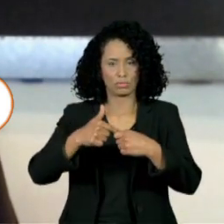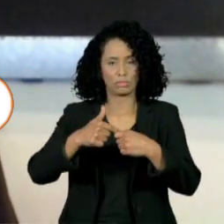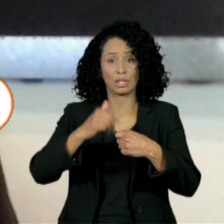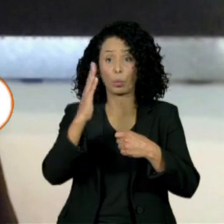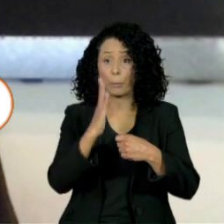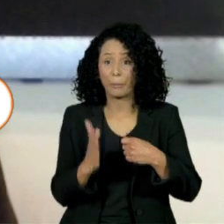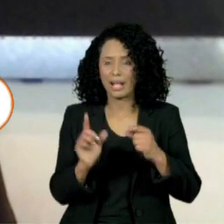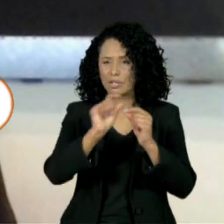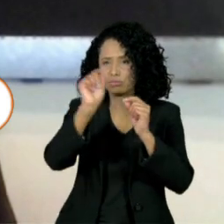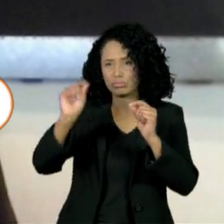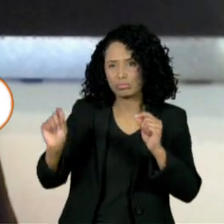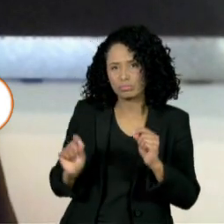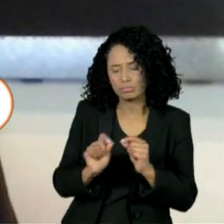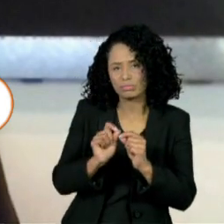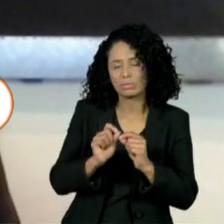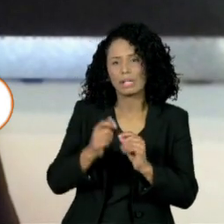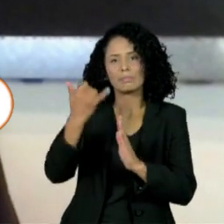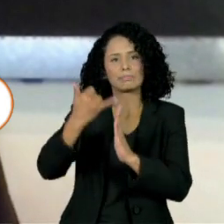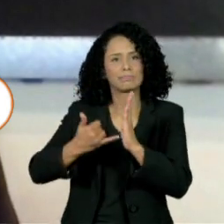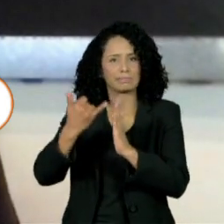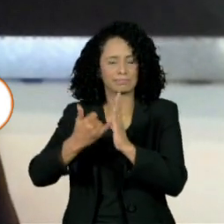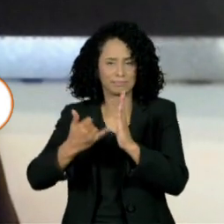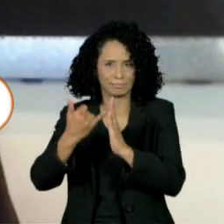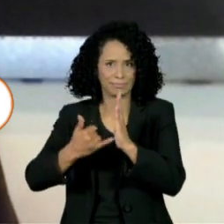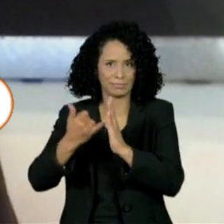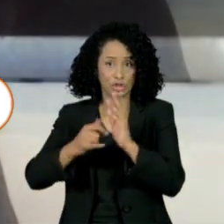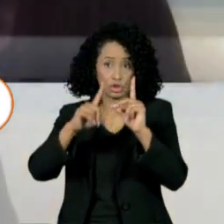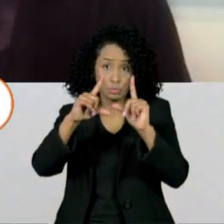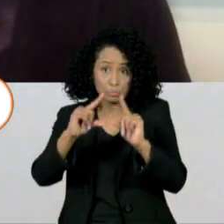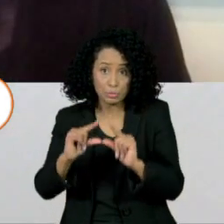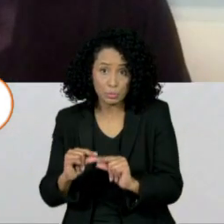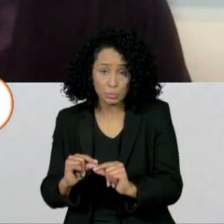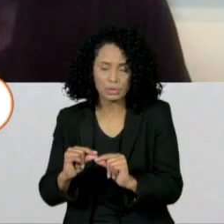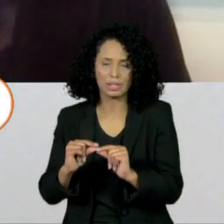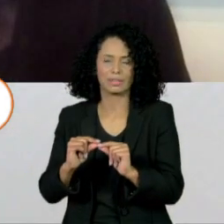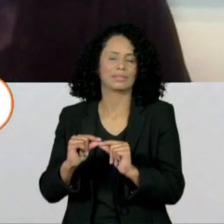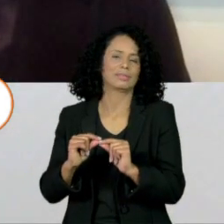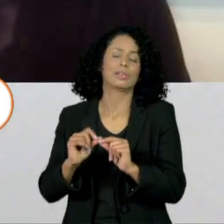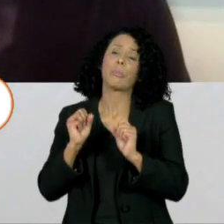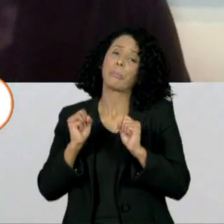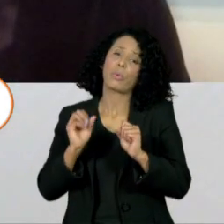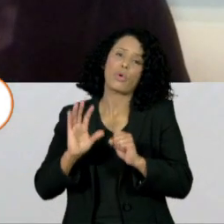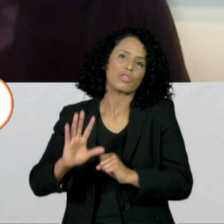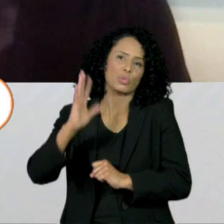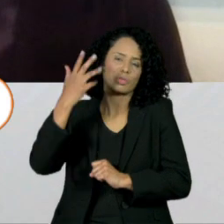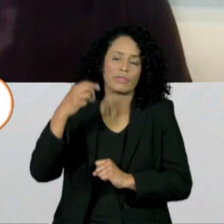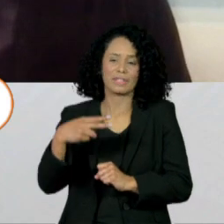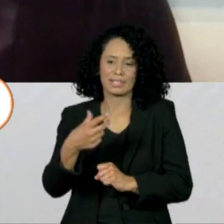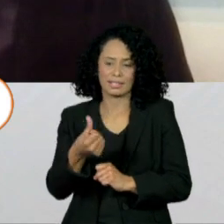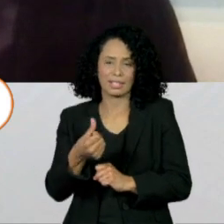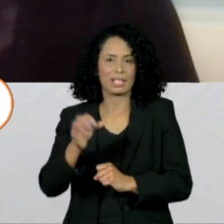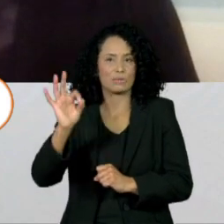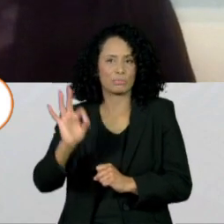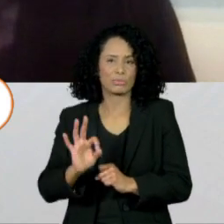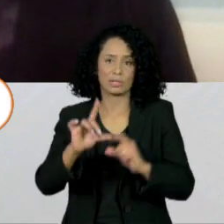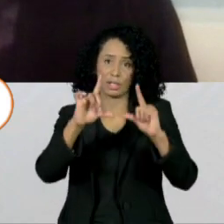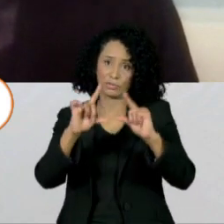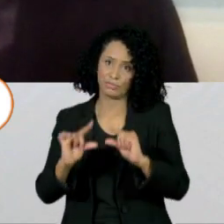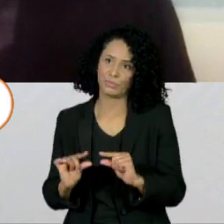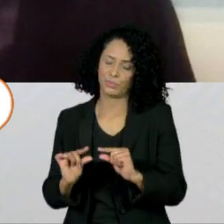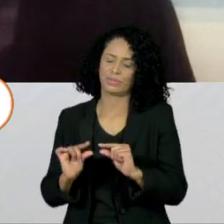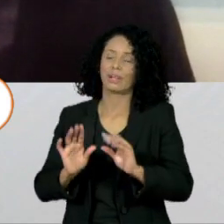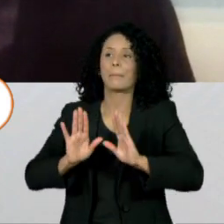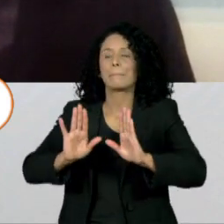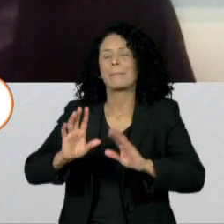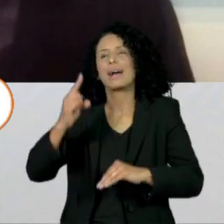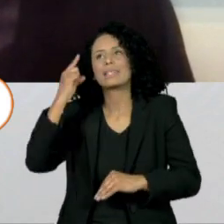piscofins e acídio da gasolina, você poderia ter uma queda na bomba de cerca de 26%. Isso se a gente pensar que